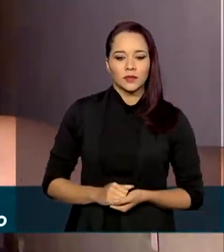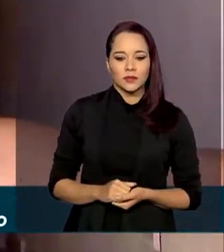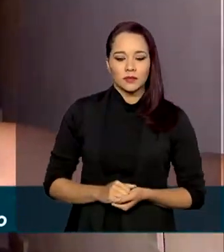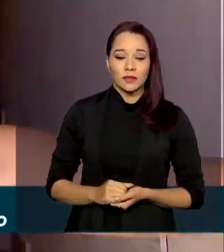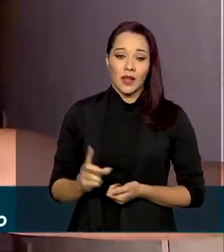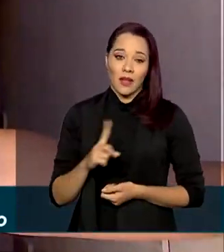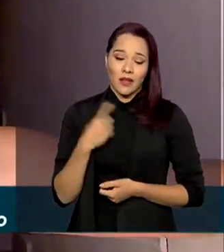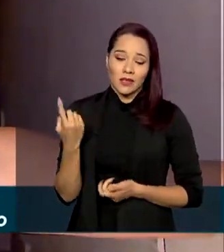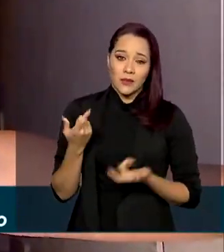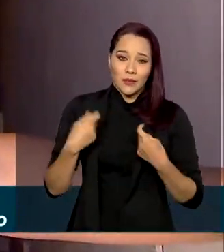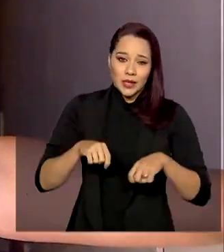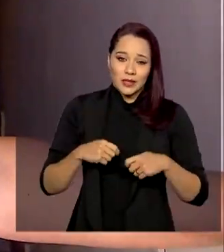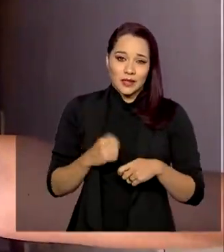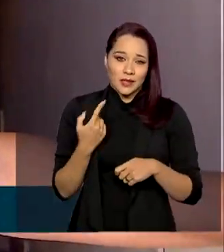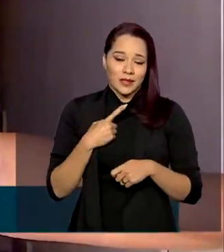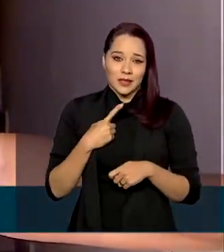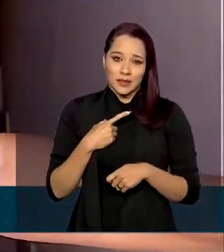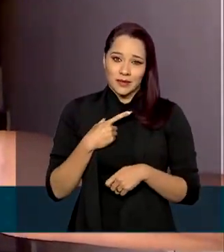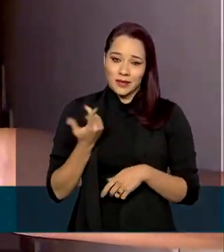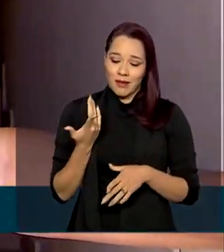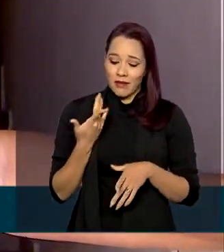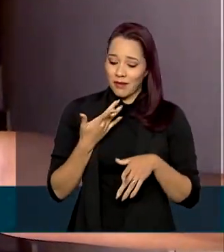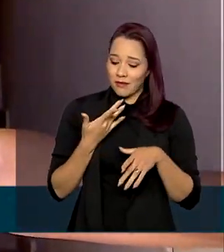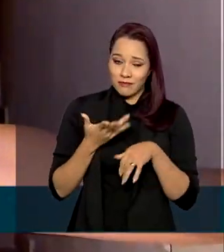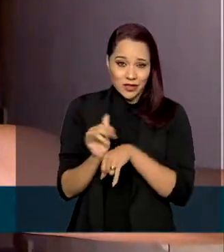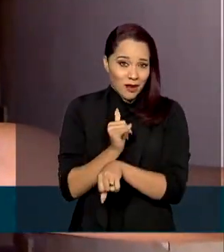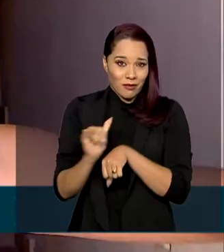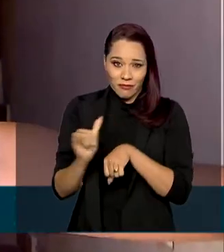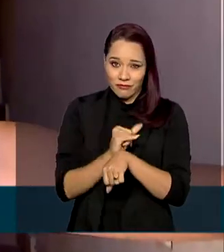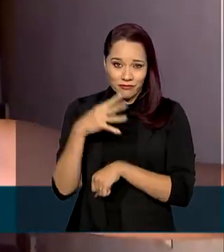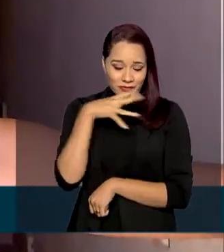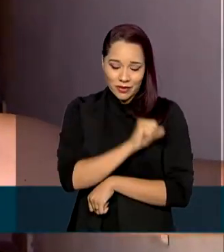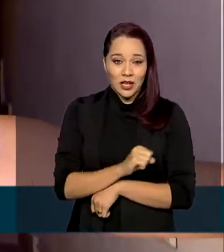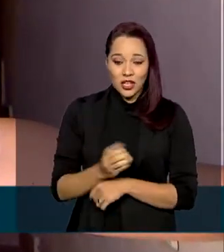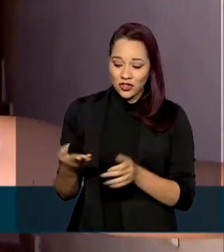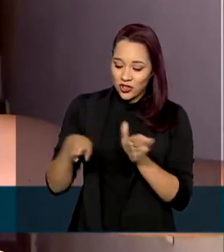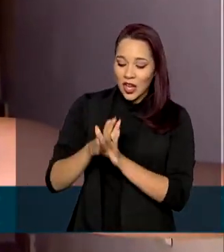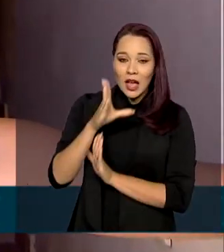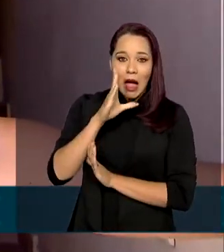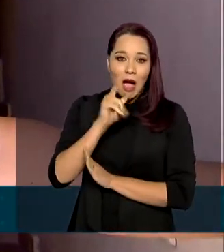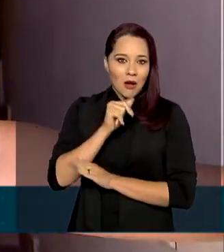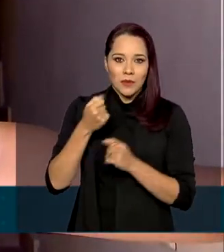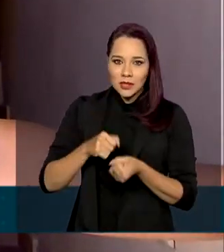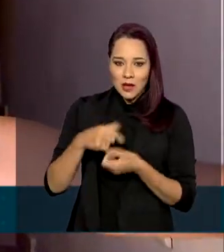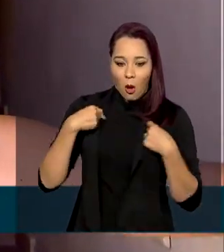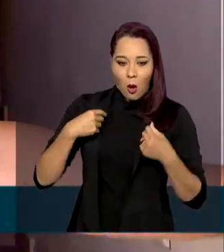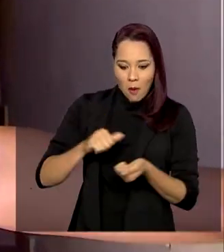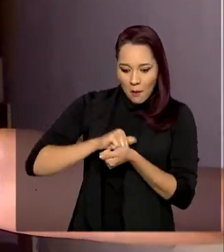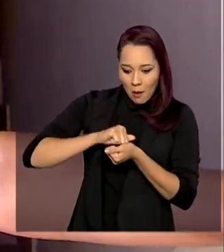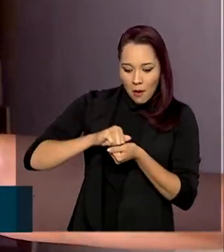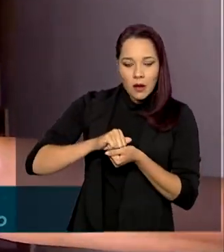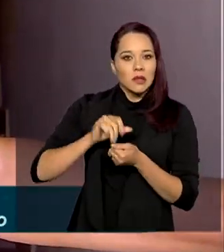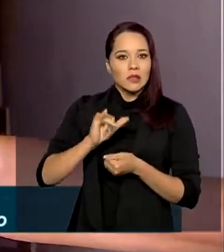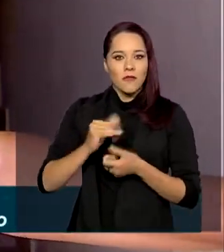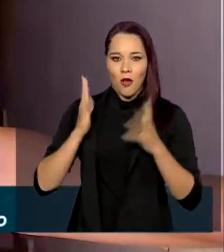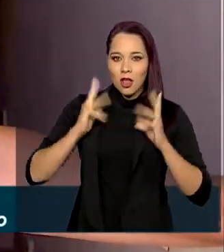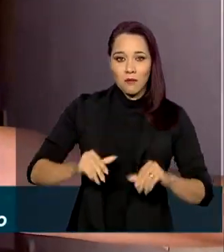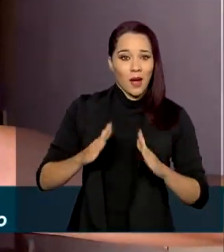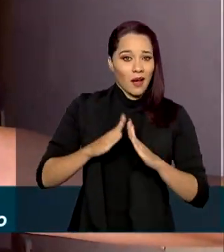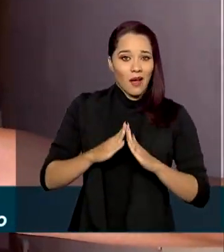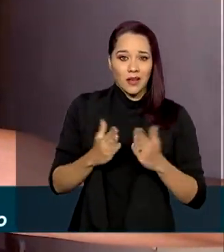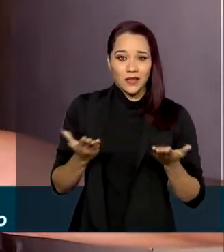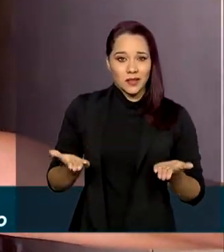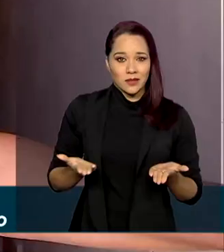A gente tem que se virar nos 30. No dia que chega a água, você tem que lavar a roupa, porque se você for fazer faxina,